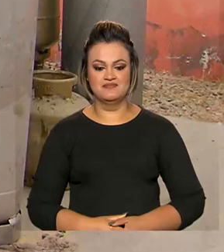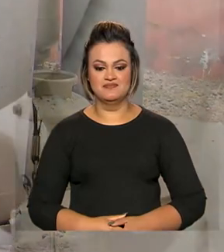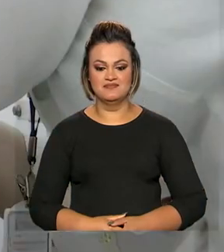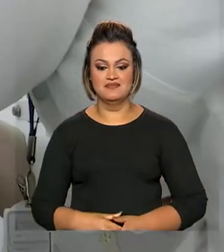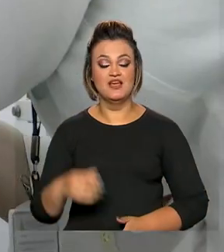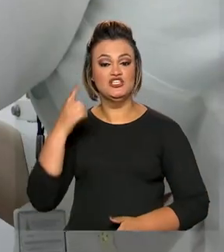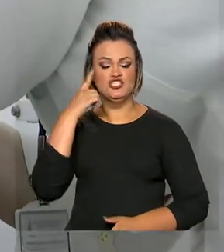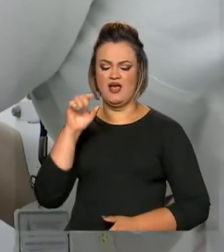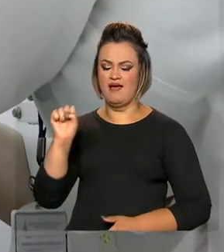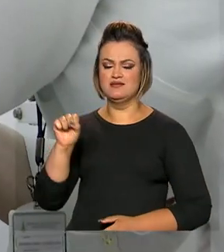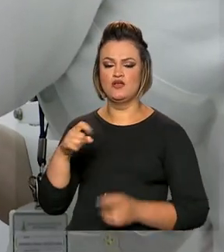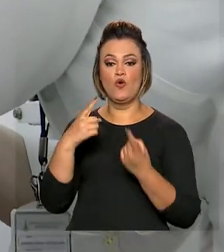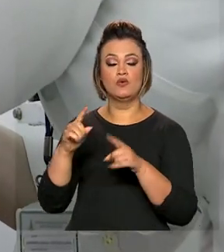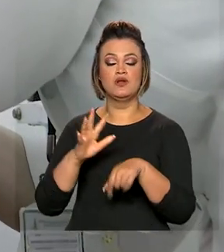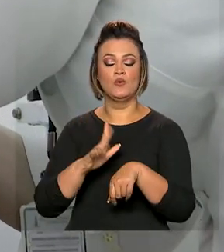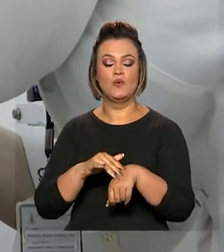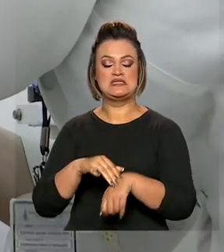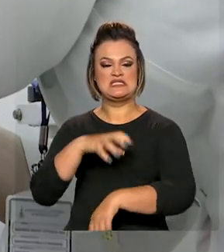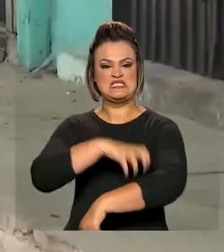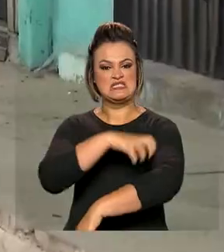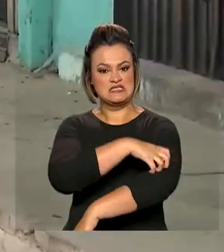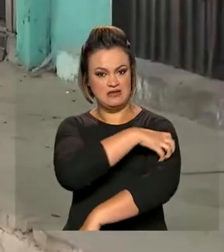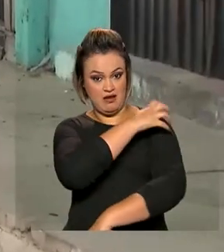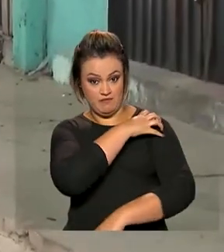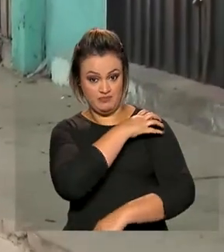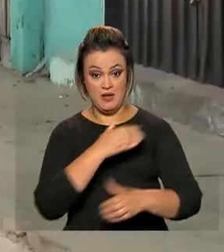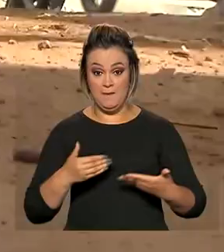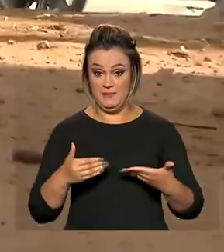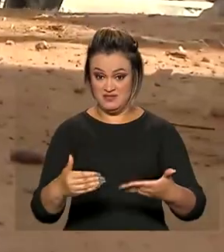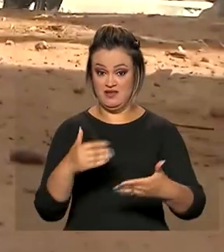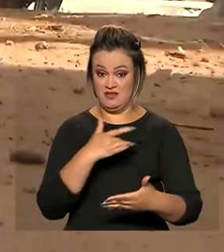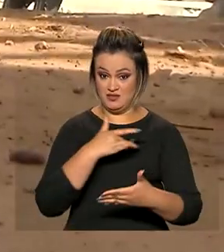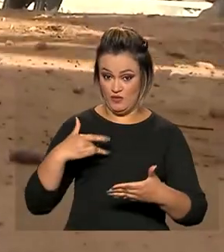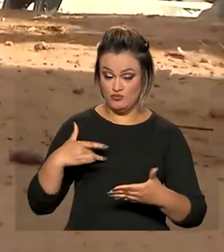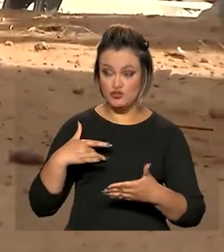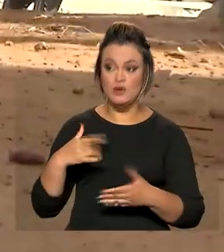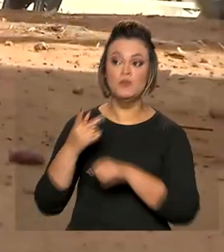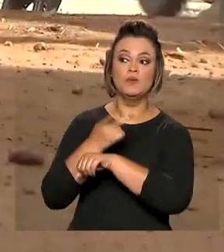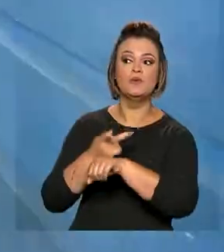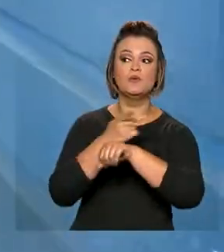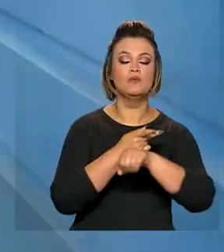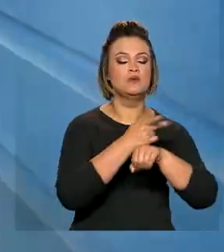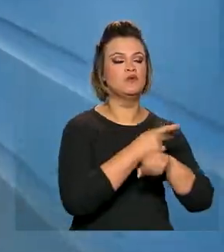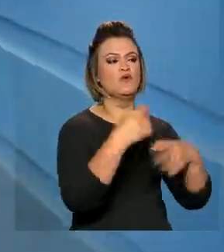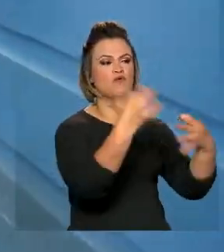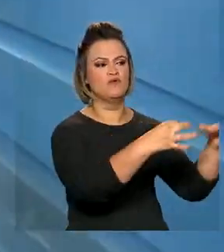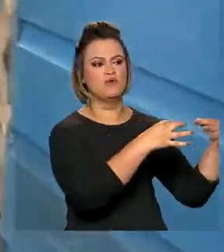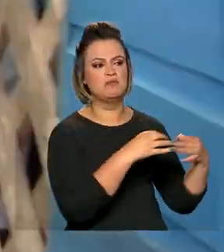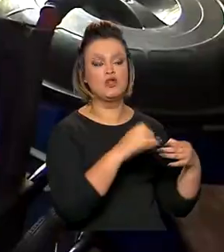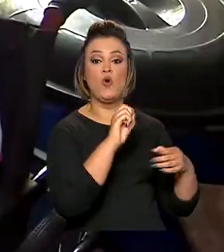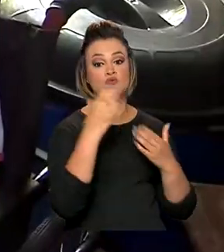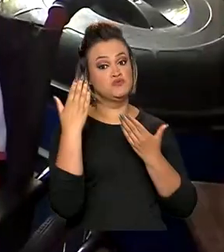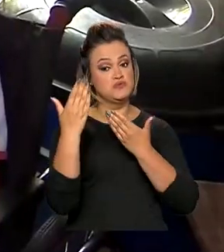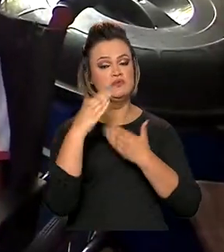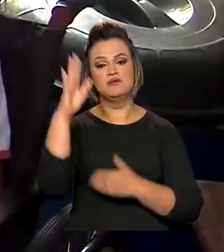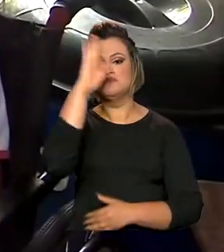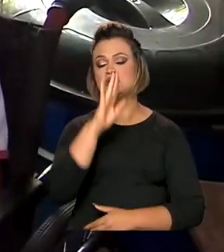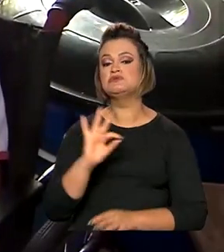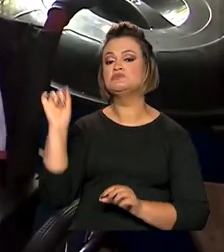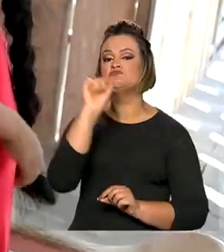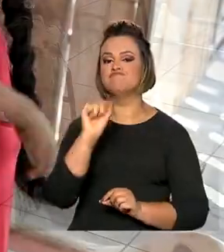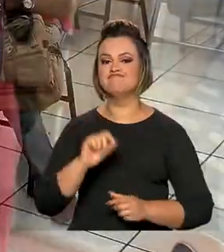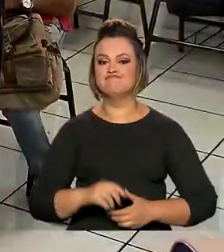Dia S contra o sarampo. Ministério da Saúde começa busca ativa de casos suspeitos da doença em todo o país.